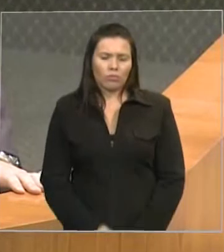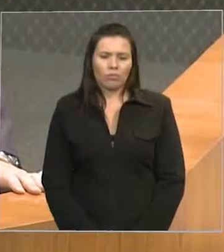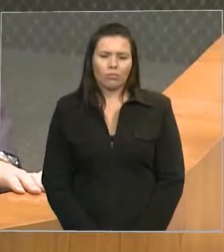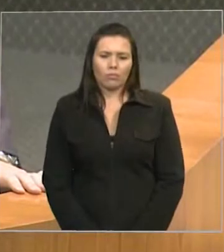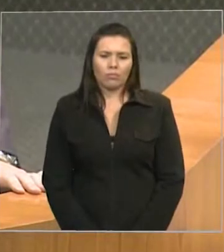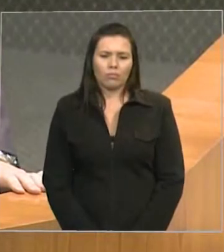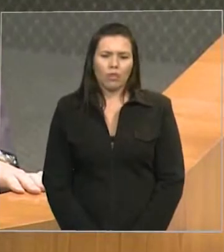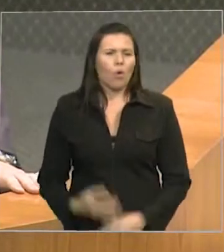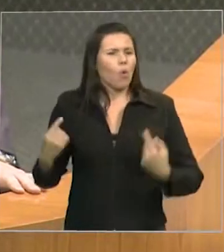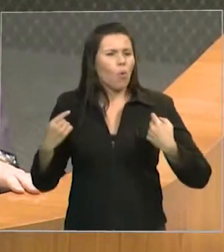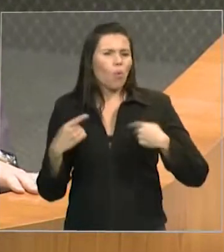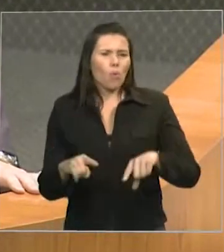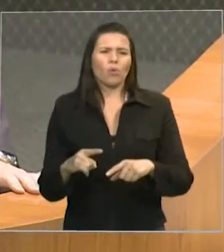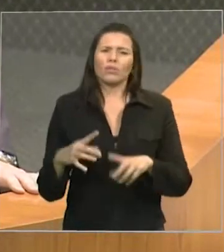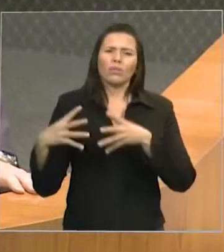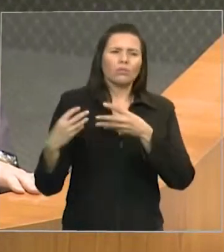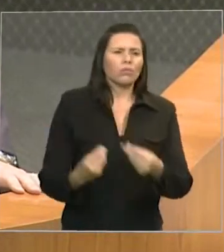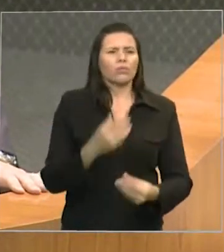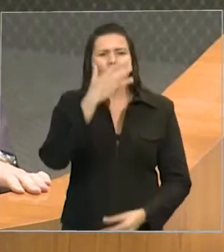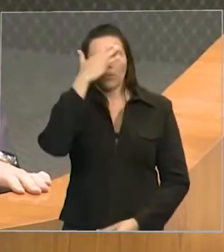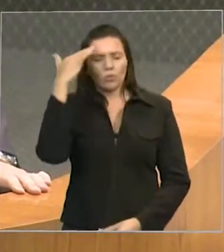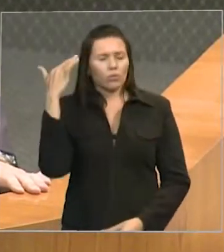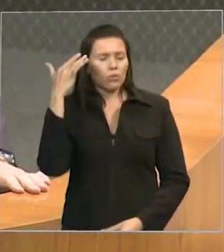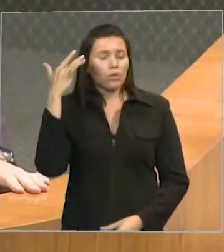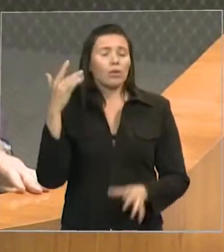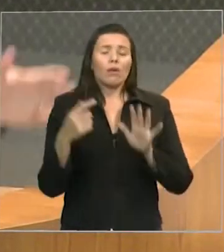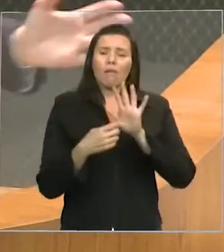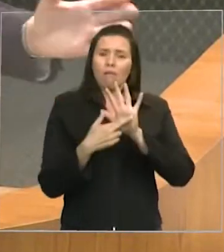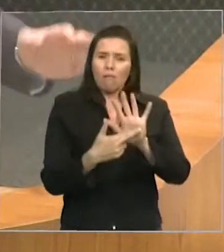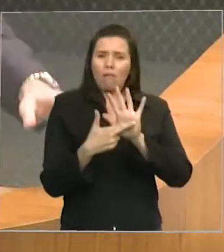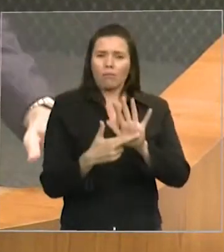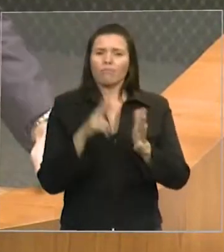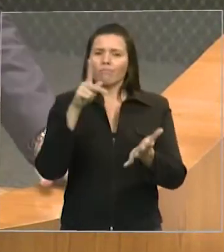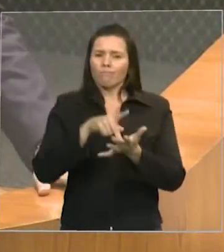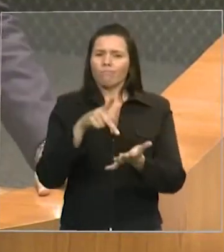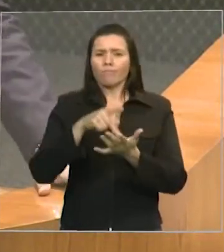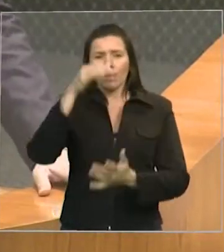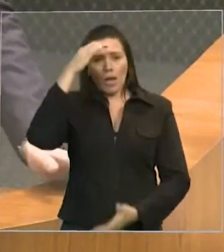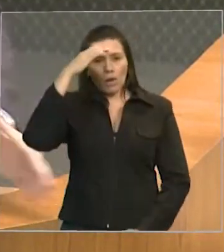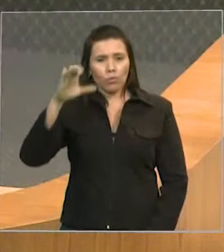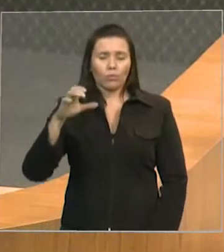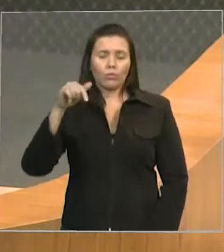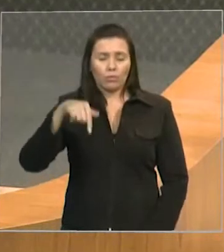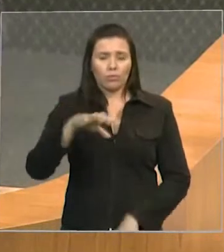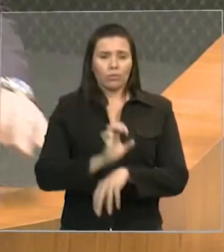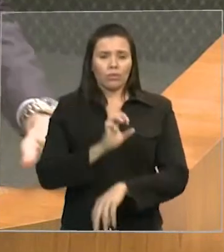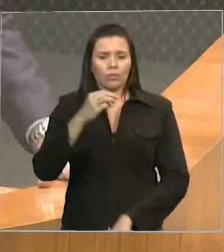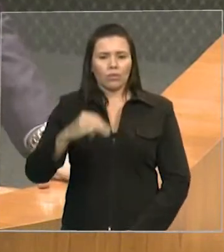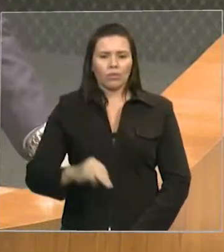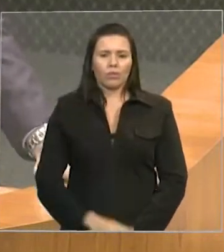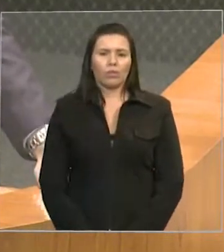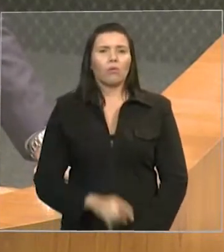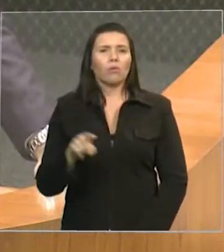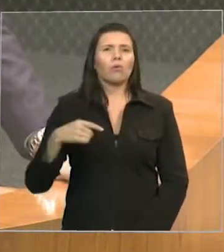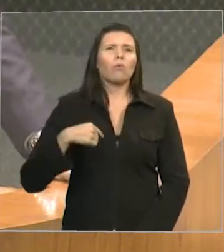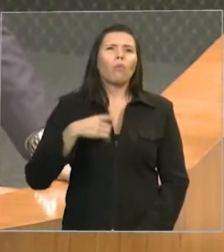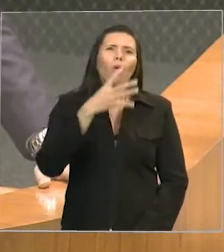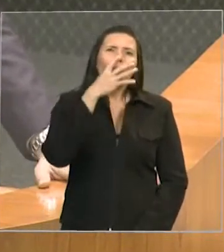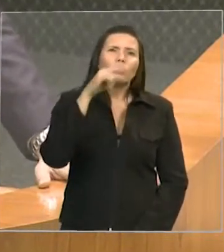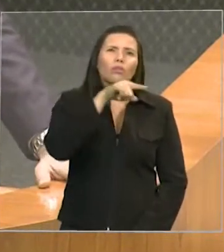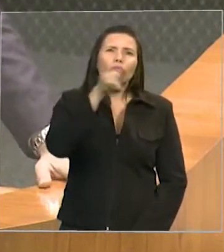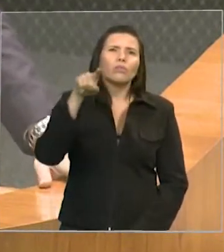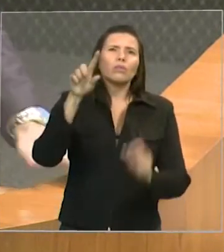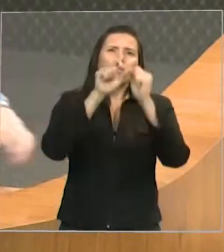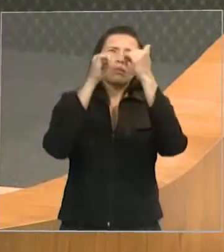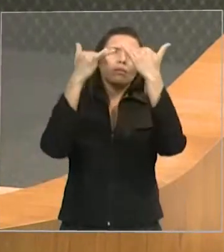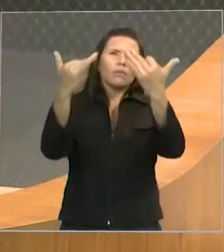todos que fazem a verdadeira cultura do Maranhão que está aqui muito bem representada hoje nesta galeria. Sejam